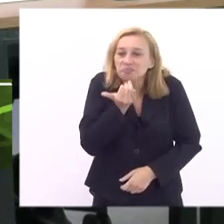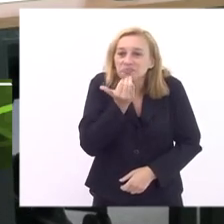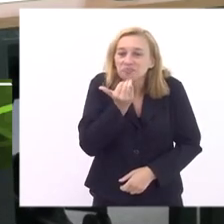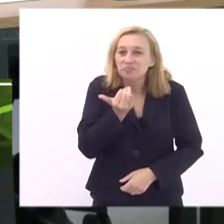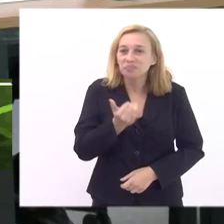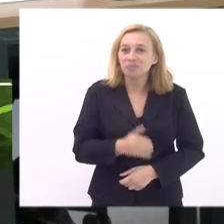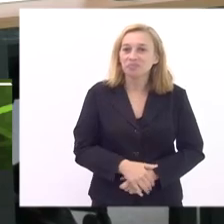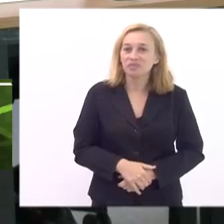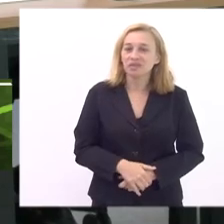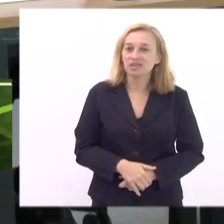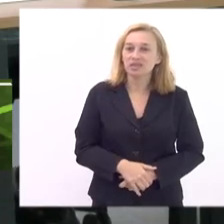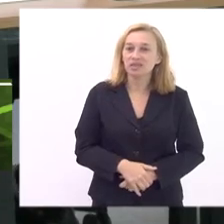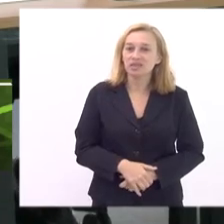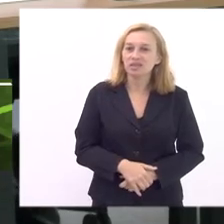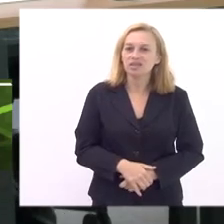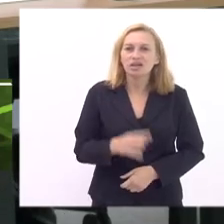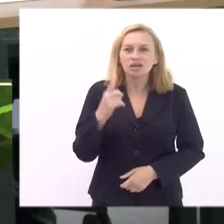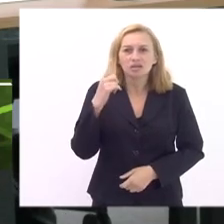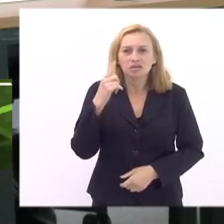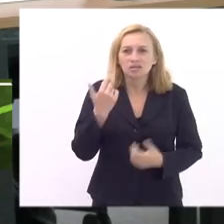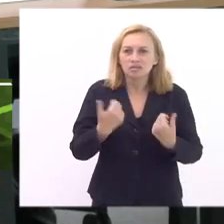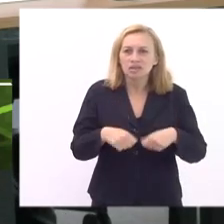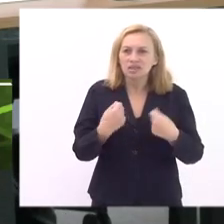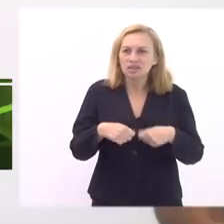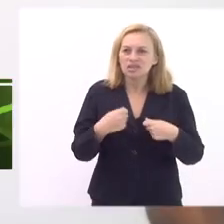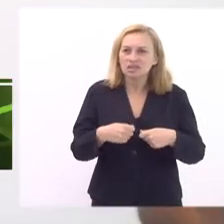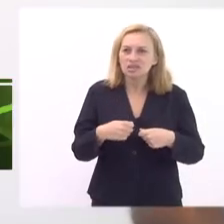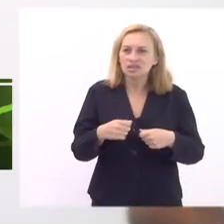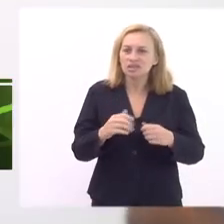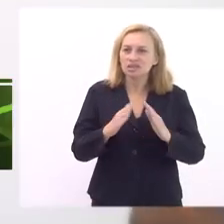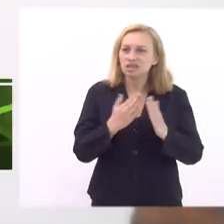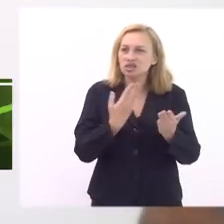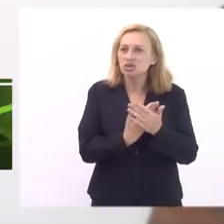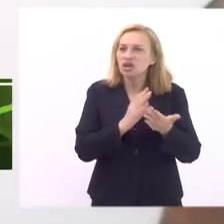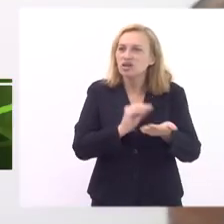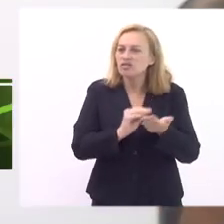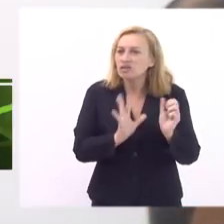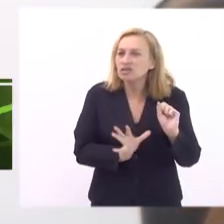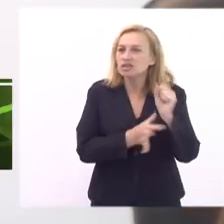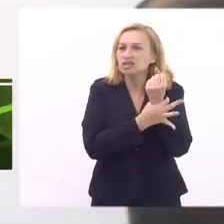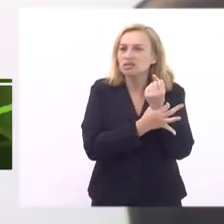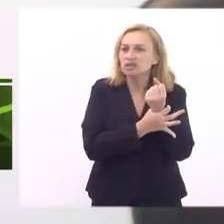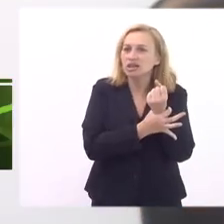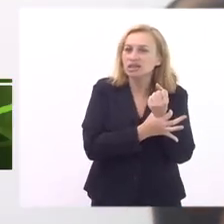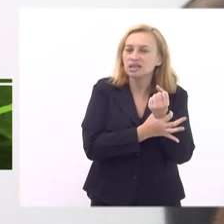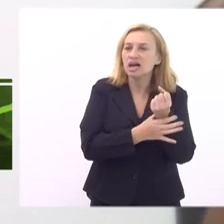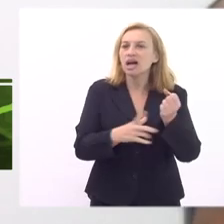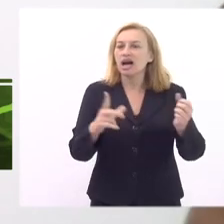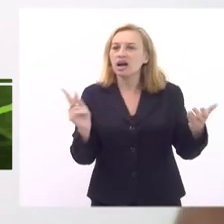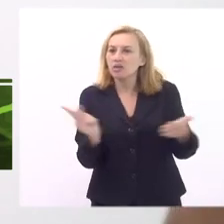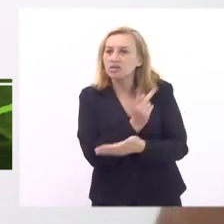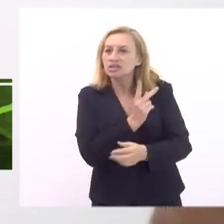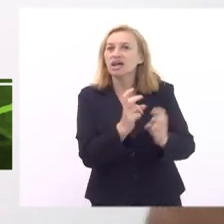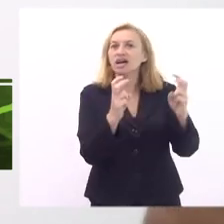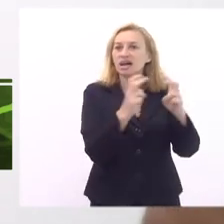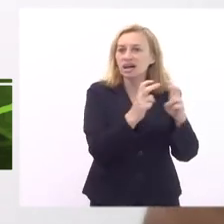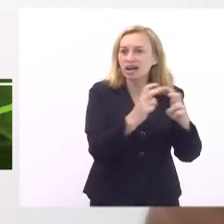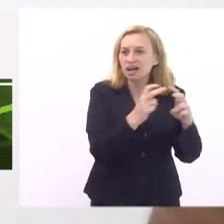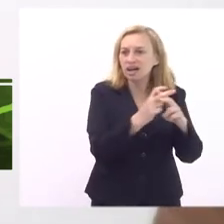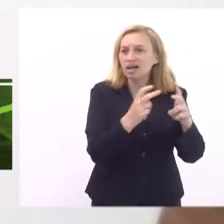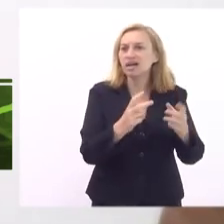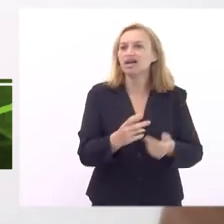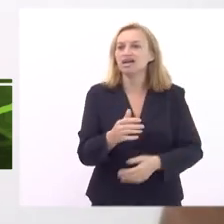tem uma coisa que está acontecendo muito na escola que também é falta de segurança que também acontece muitas brigas nas escolas assim alunos brigando com